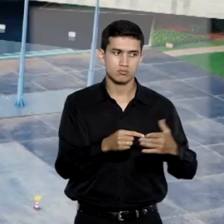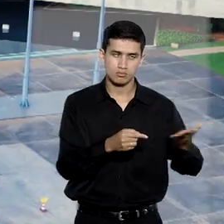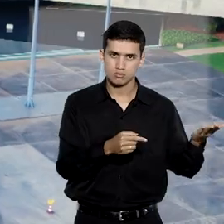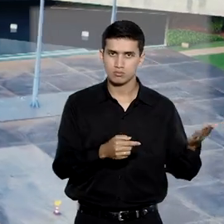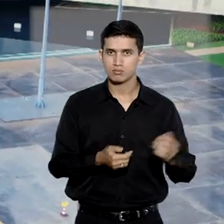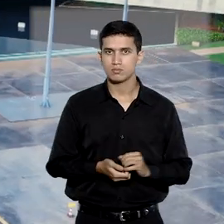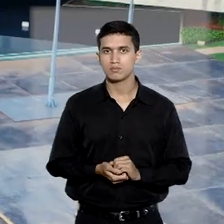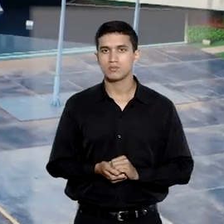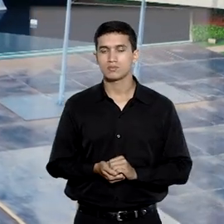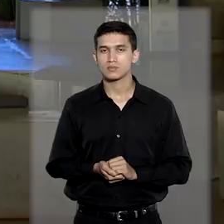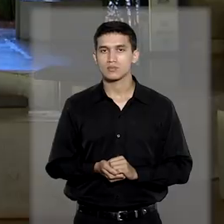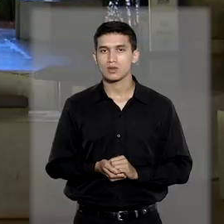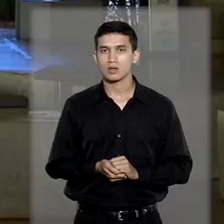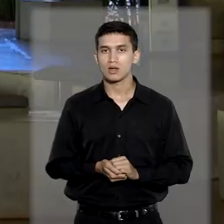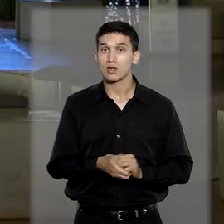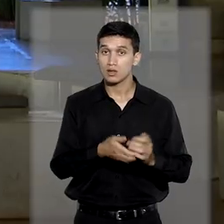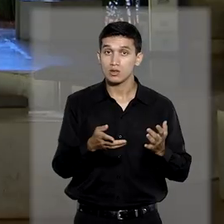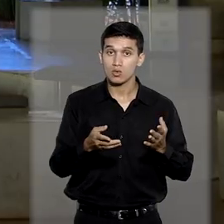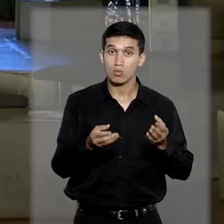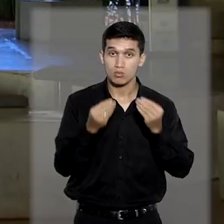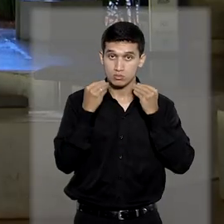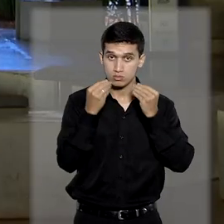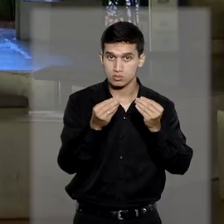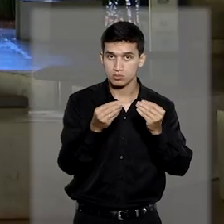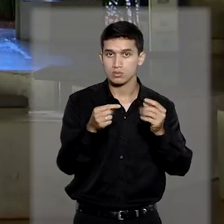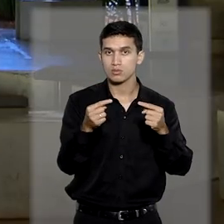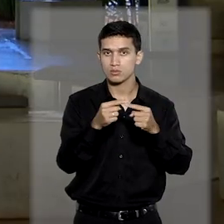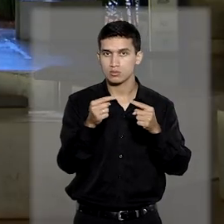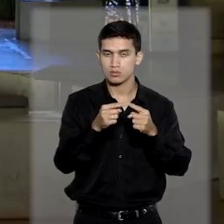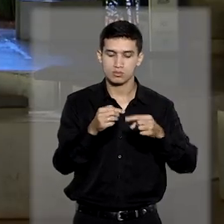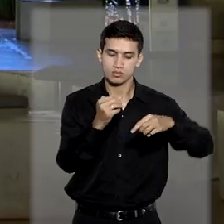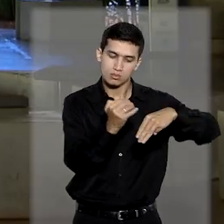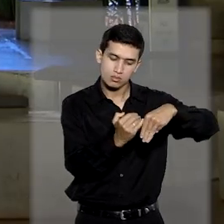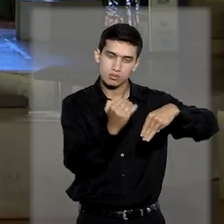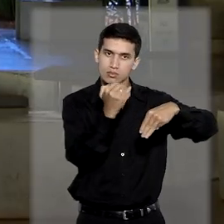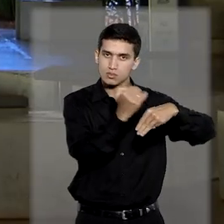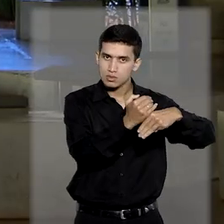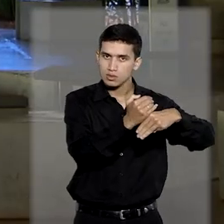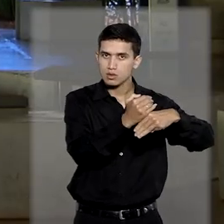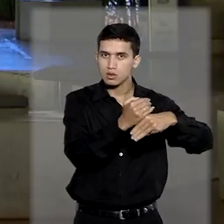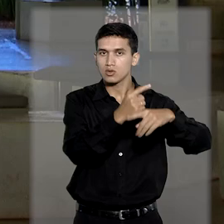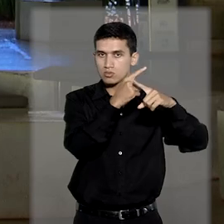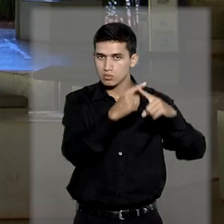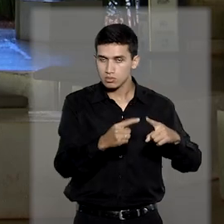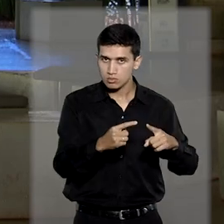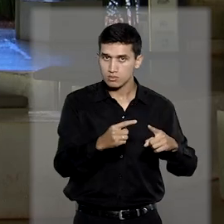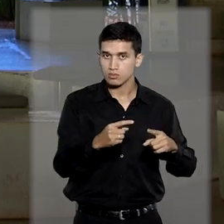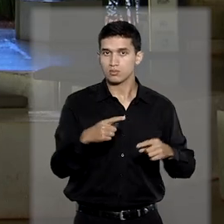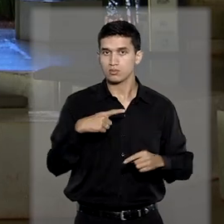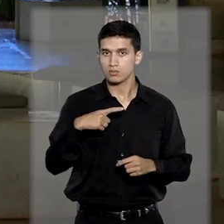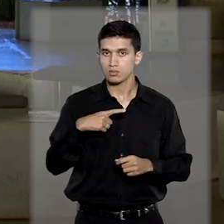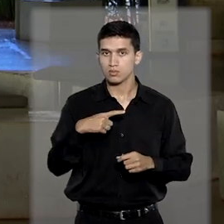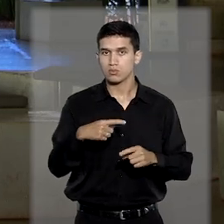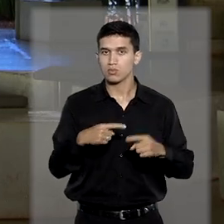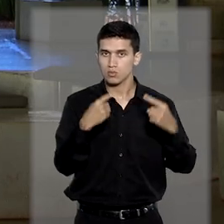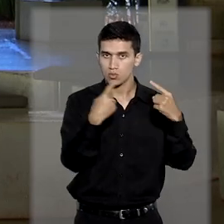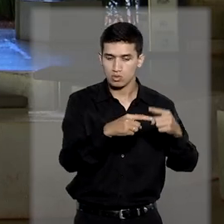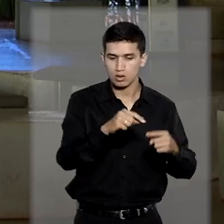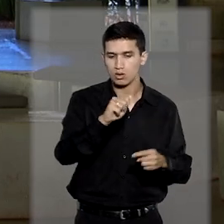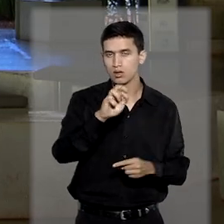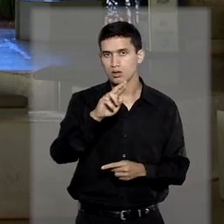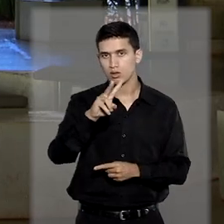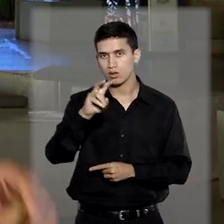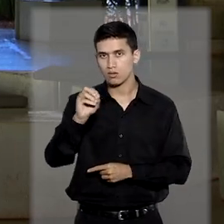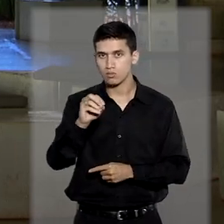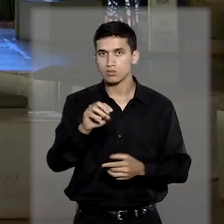a essa incorporação. As medidas decorrem da decisão do ministro de dar efeito suspensivo ativo ao agravo da